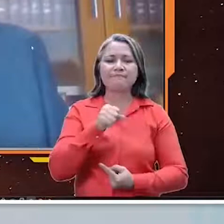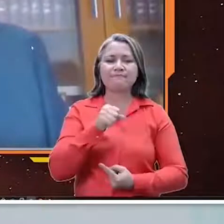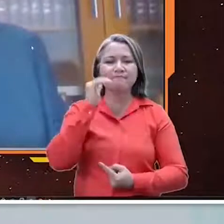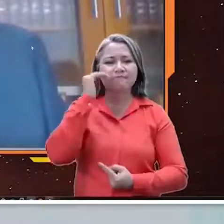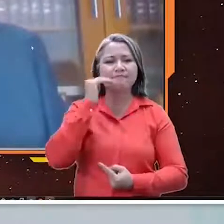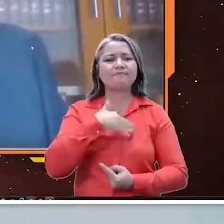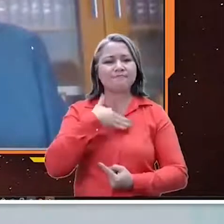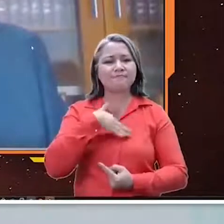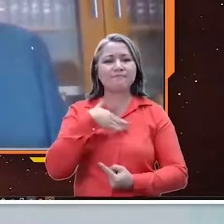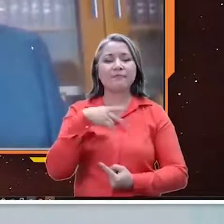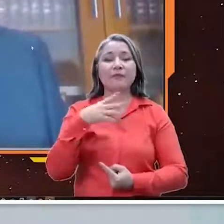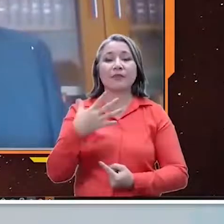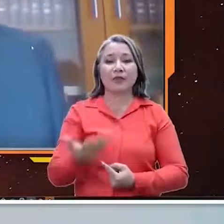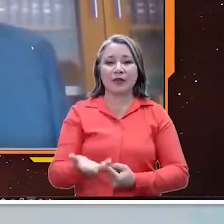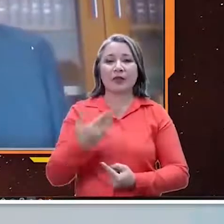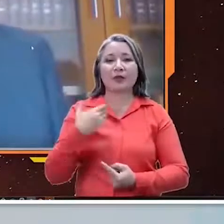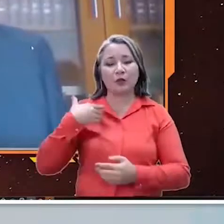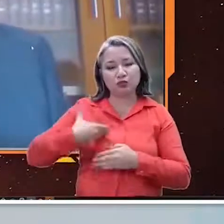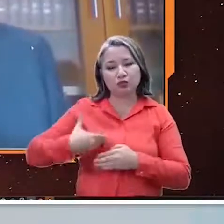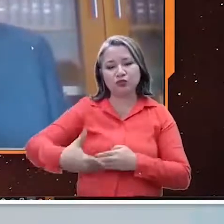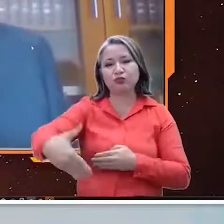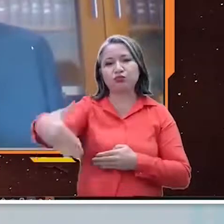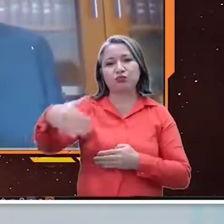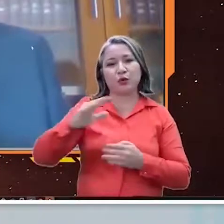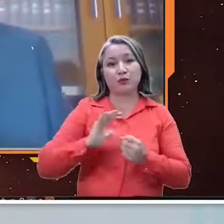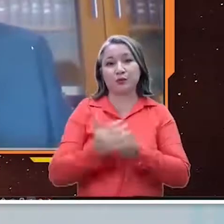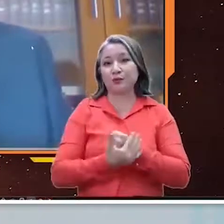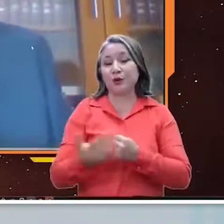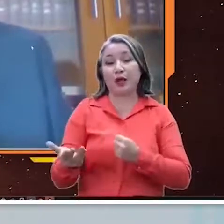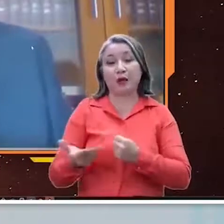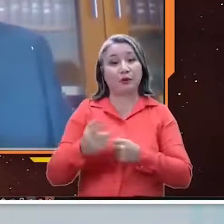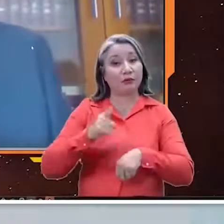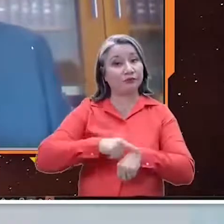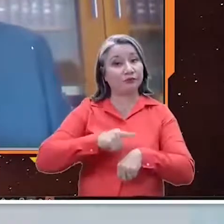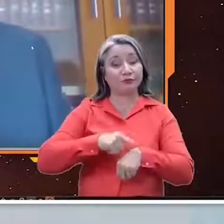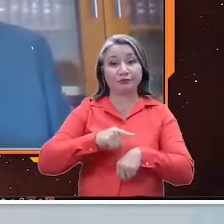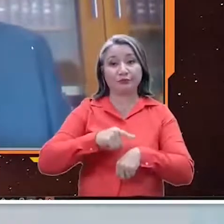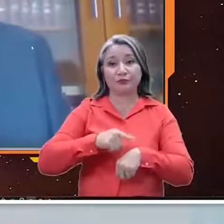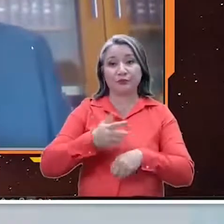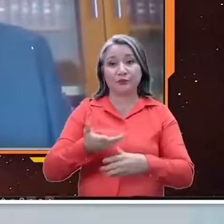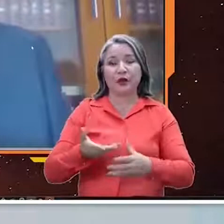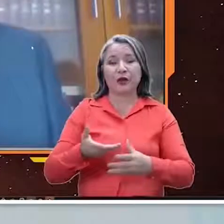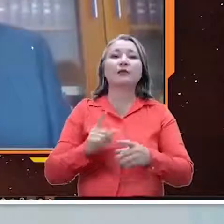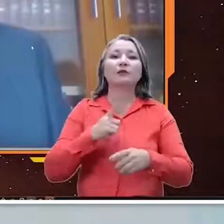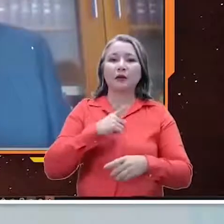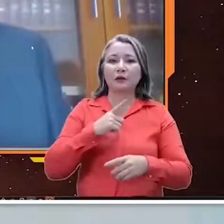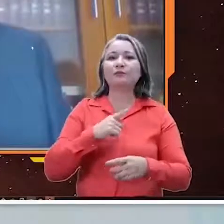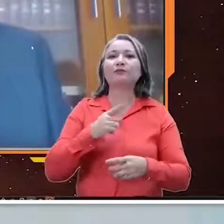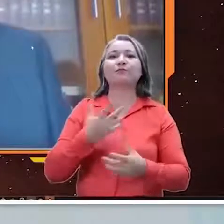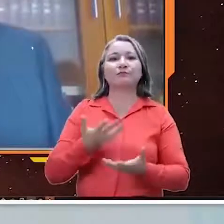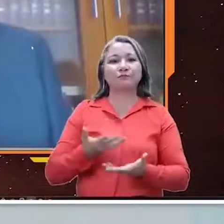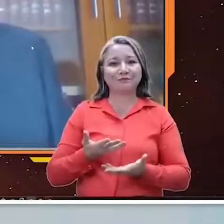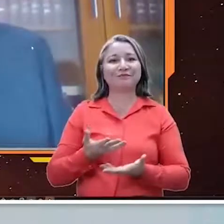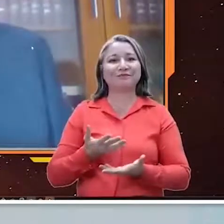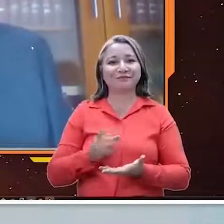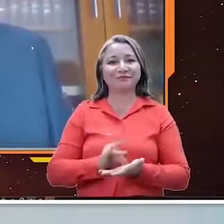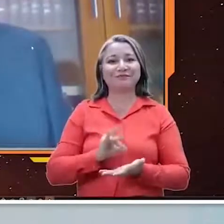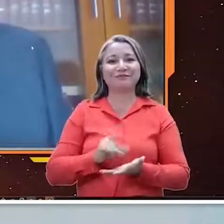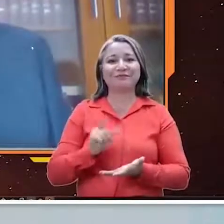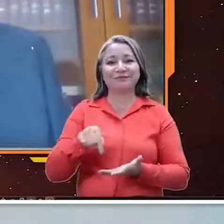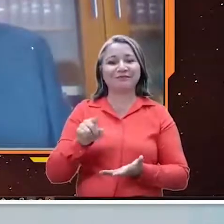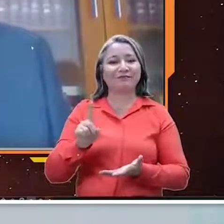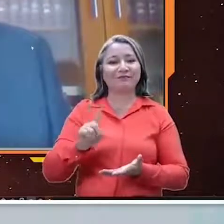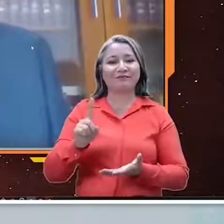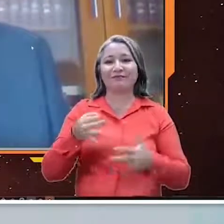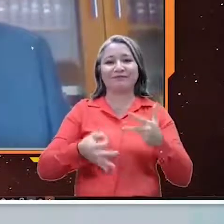Avançamos muito nessa pandemia, principalmente, e tenho certeza que aqui não é só o